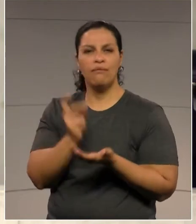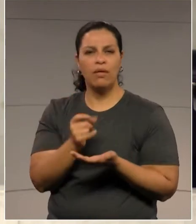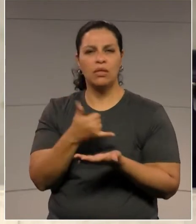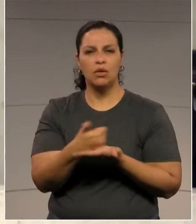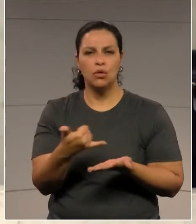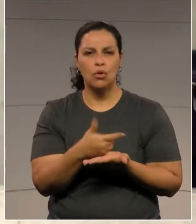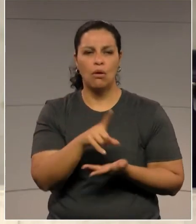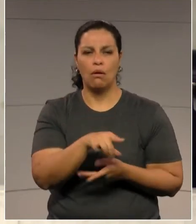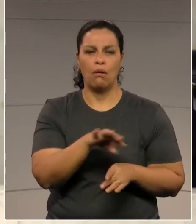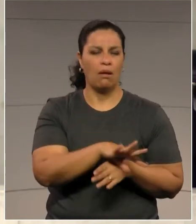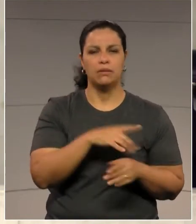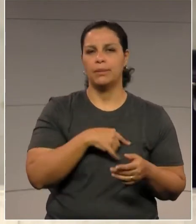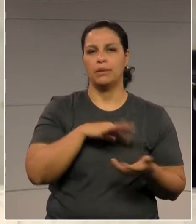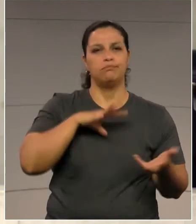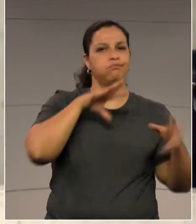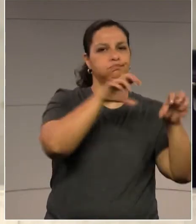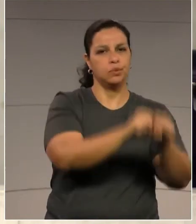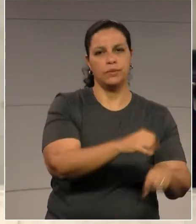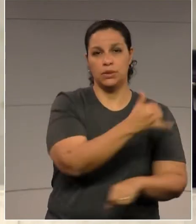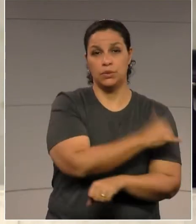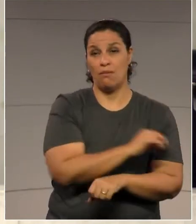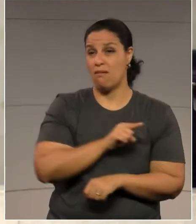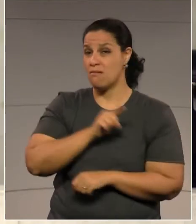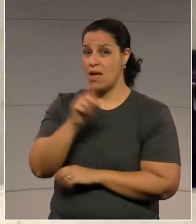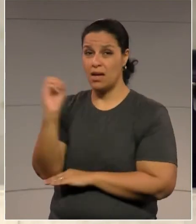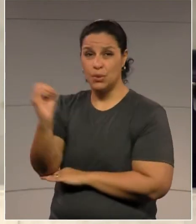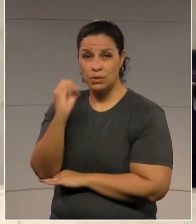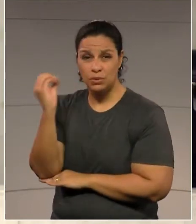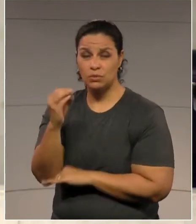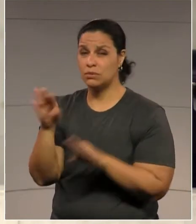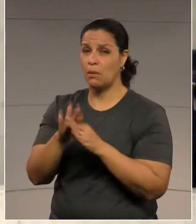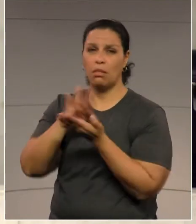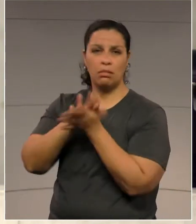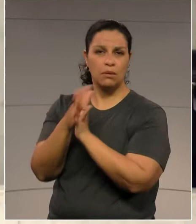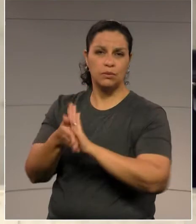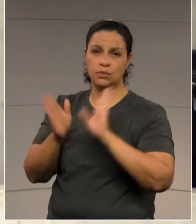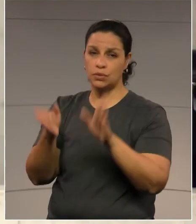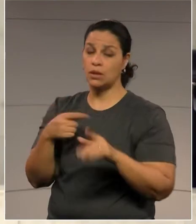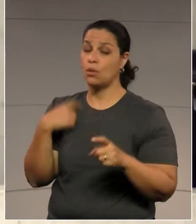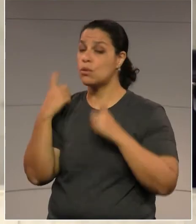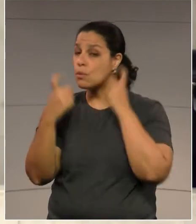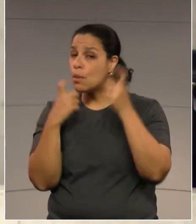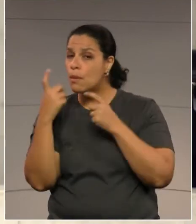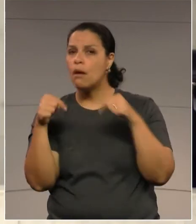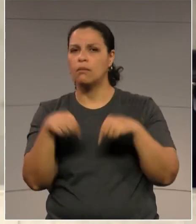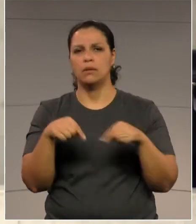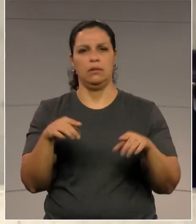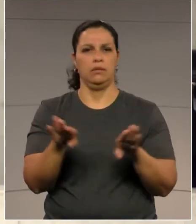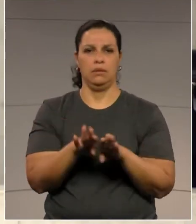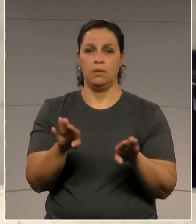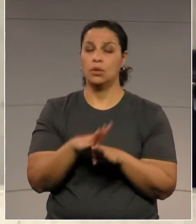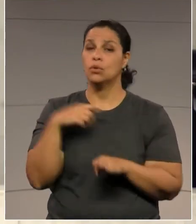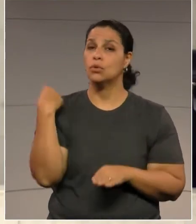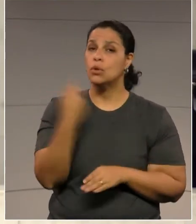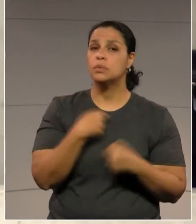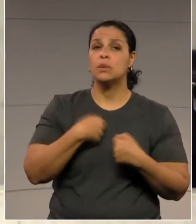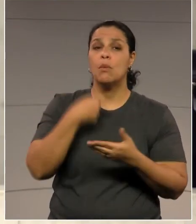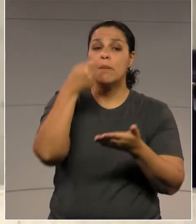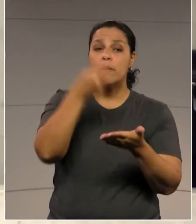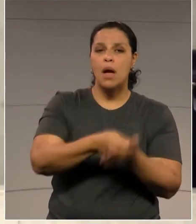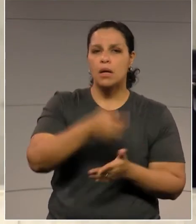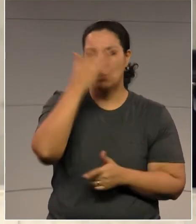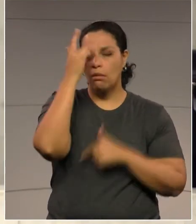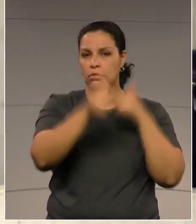Grande do Sul acabou, foi destruído. Então, é seguinte, eu tenho uma preocupação muito grande, nós temos que pagar os nossos